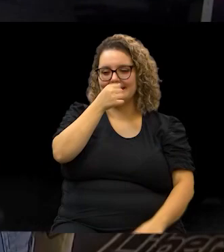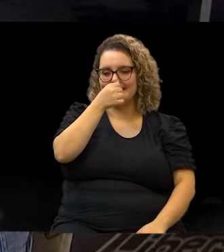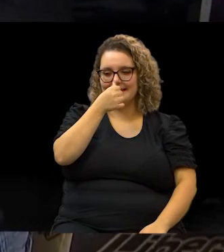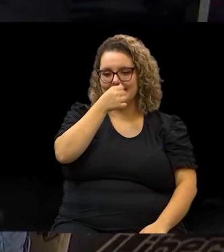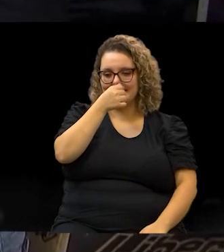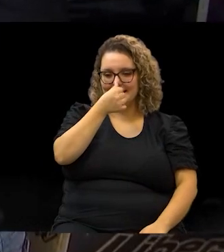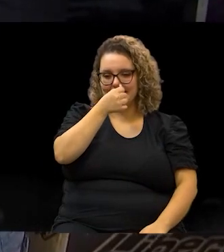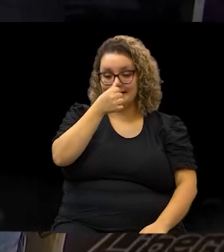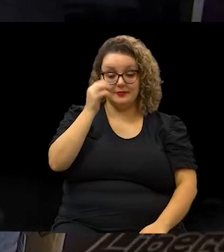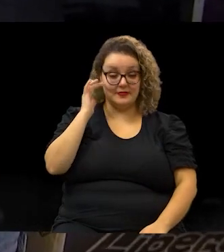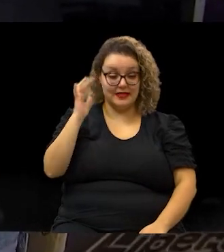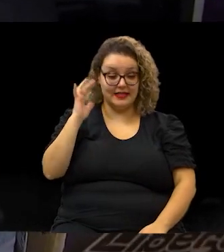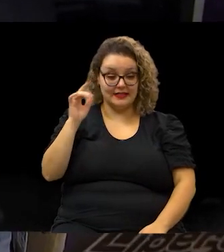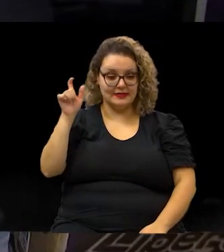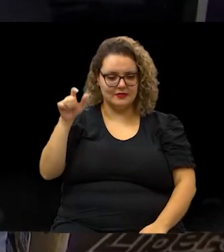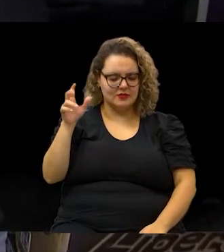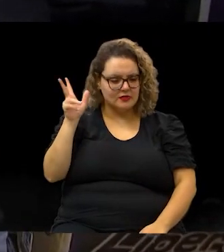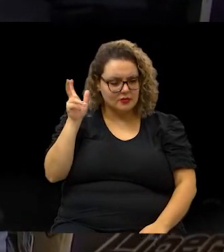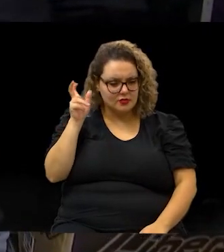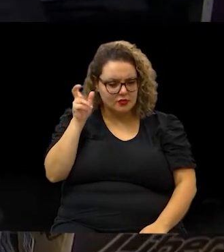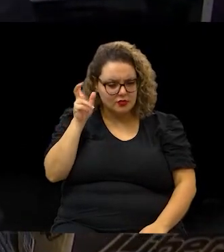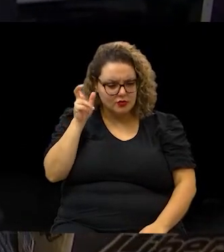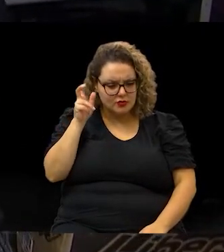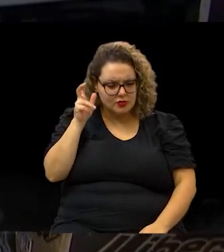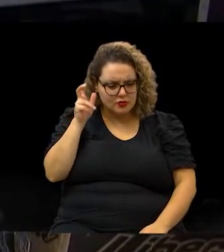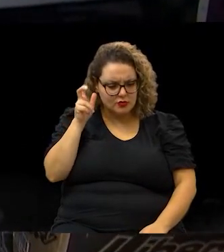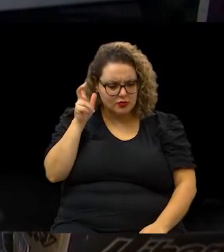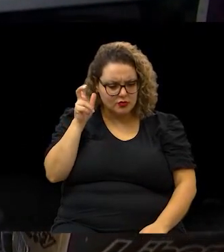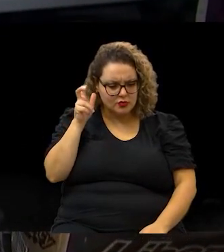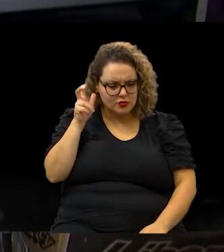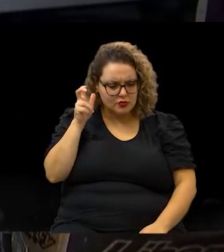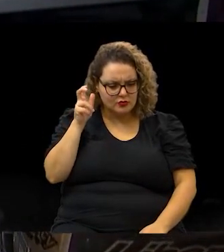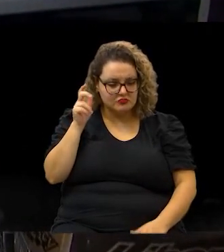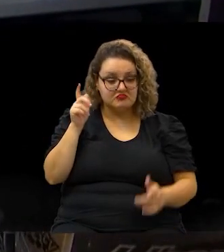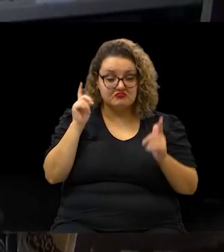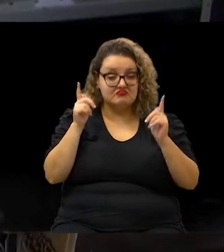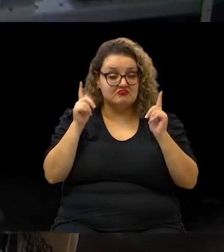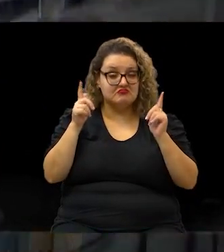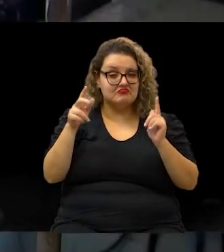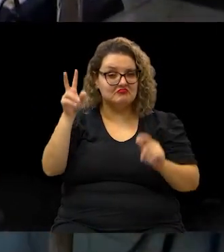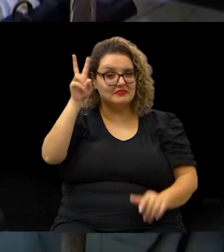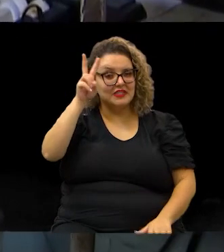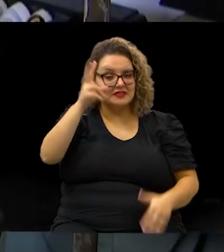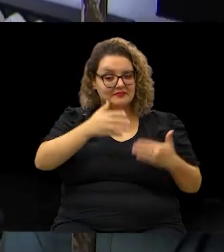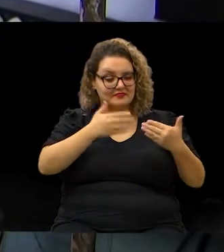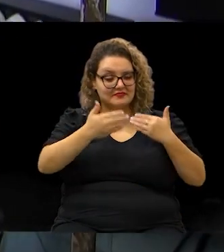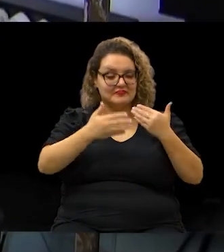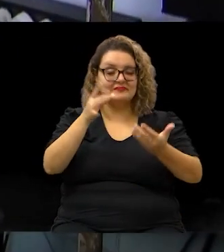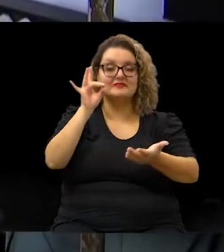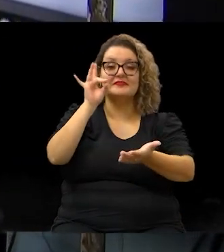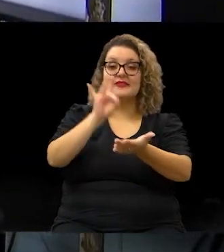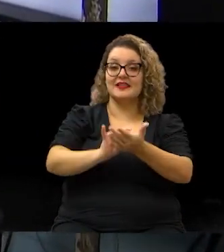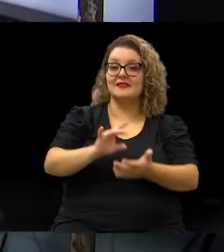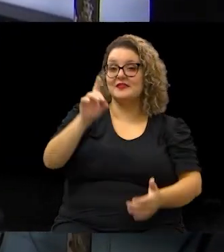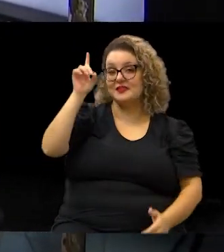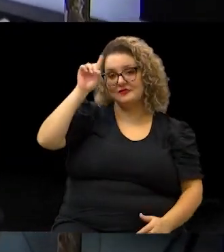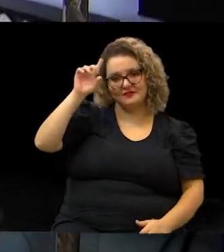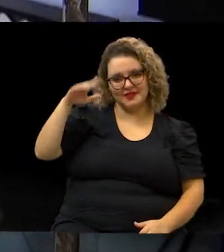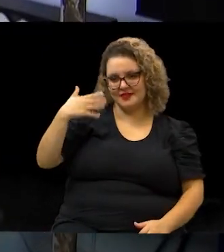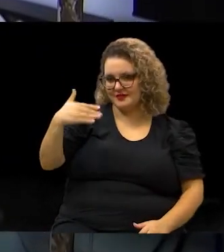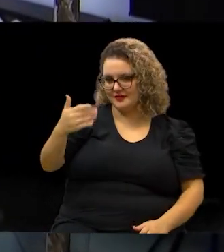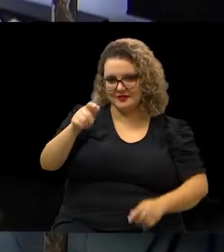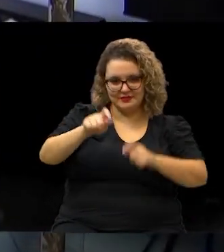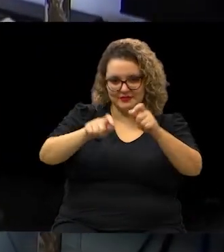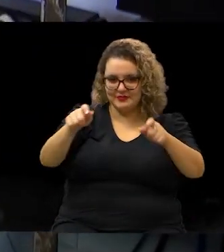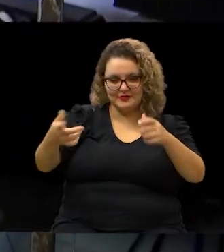pessoa que está ali ouvindo rádio e está curtindo ali uma história, que na verdade é a história cotidiana do dia a dia das